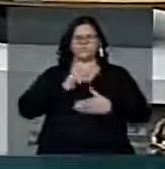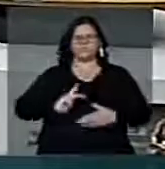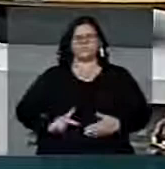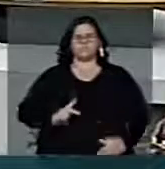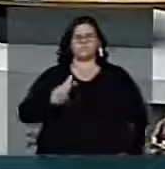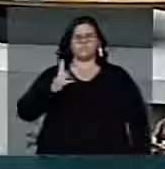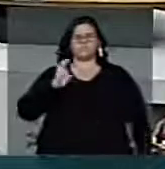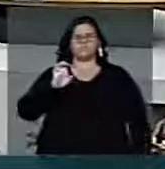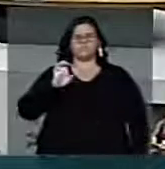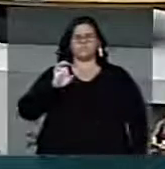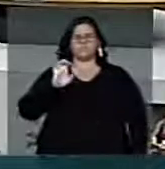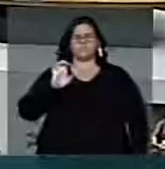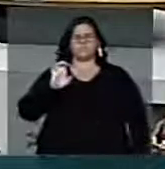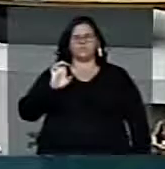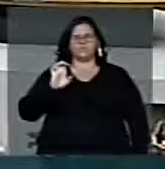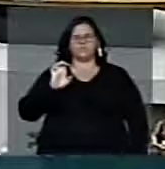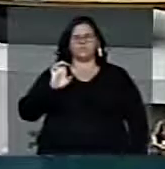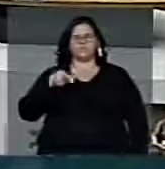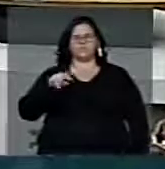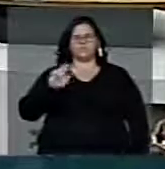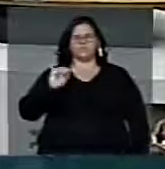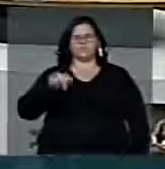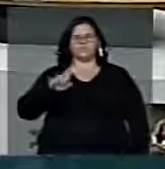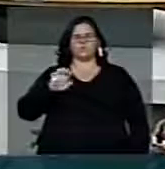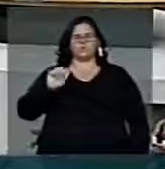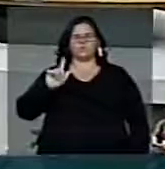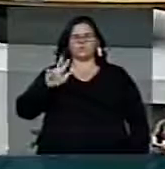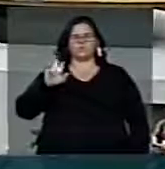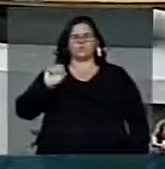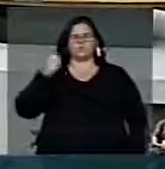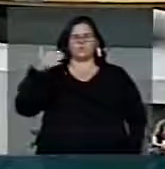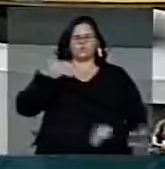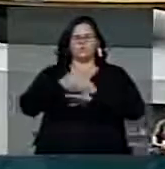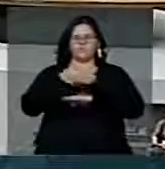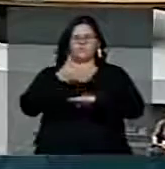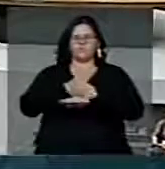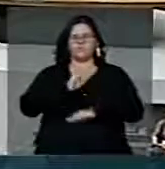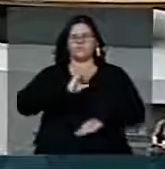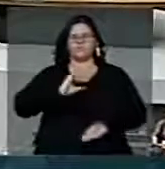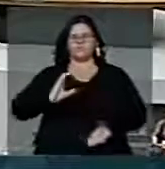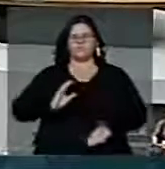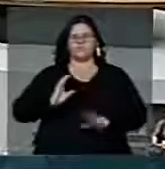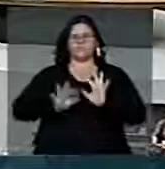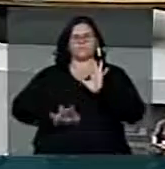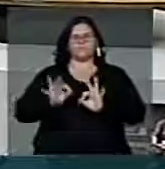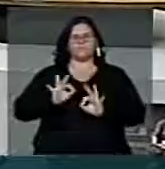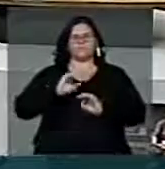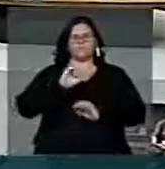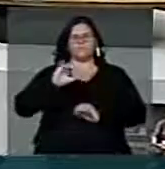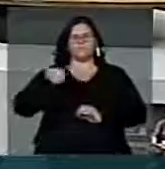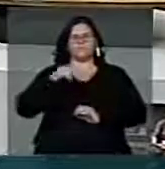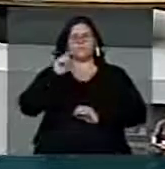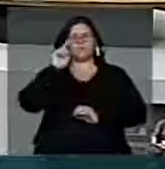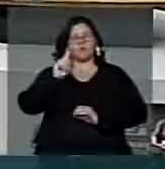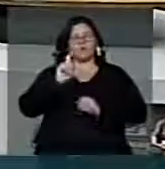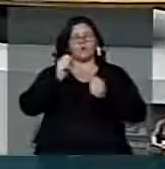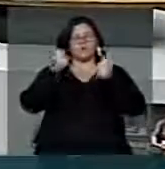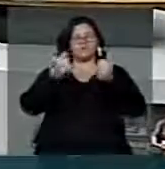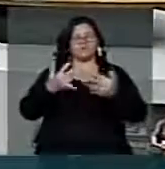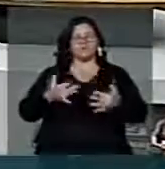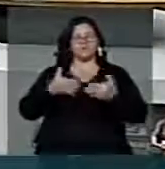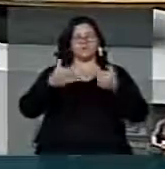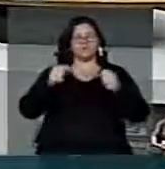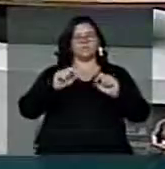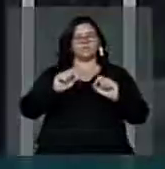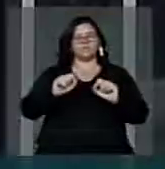que foi a direção de Constituição e Justiça, a CCJ, e lá fez um pedido para